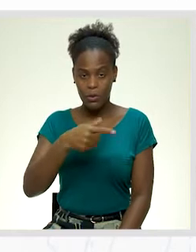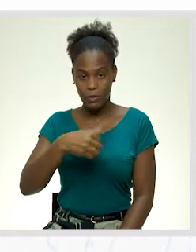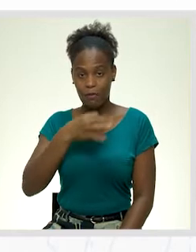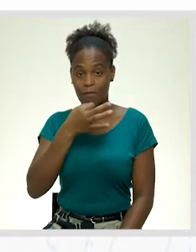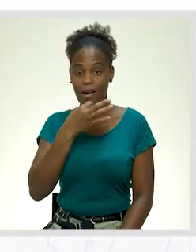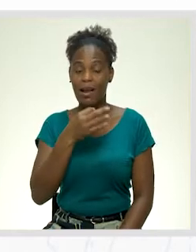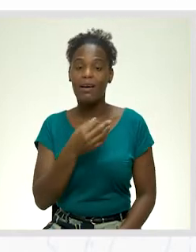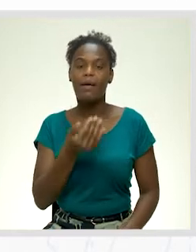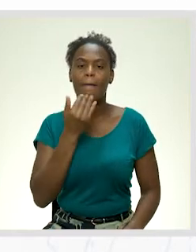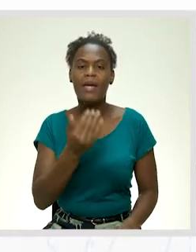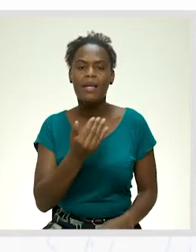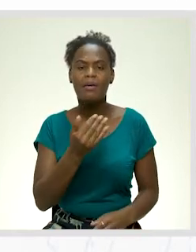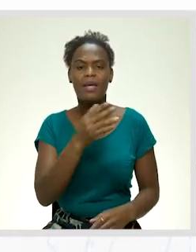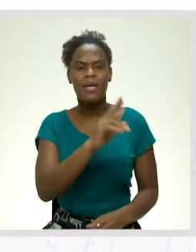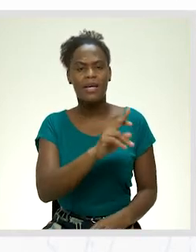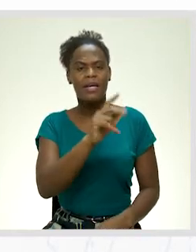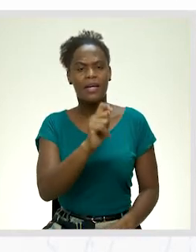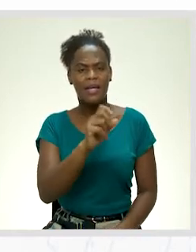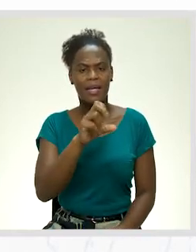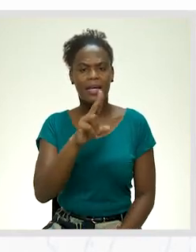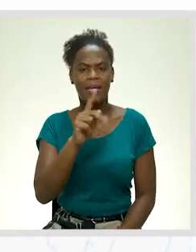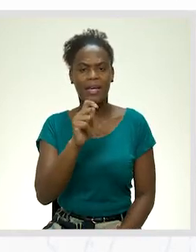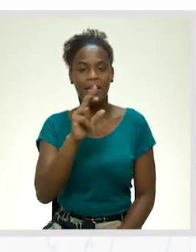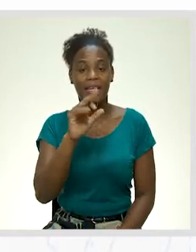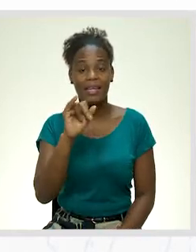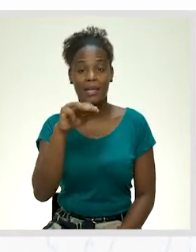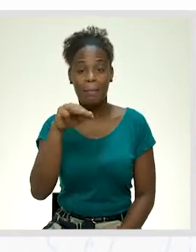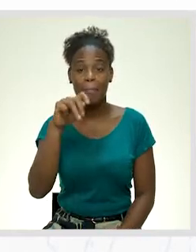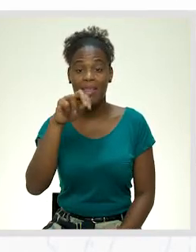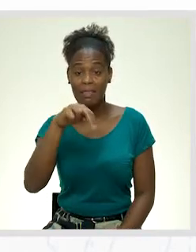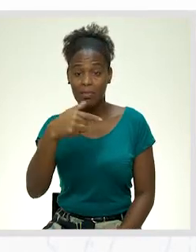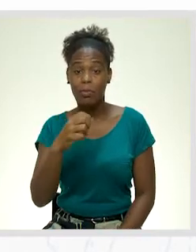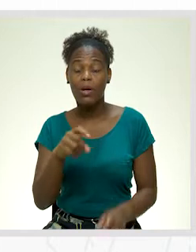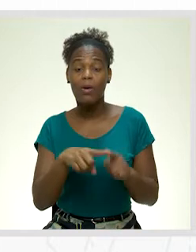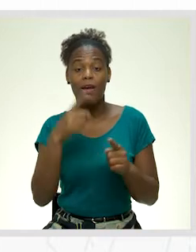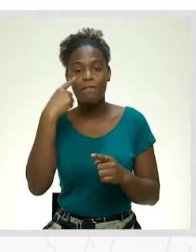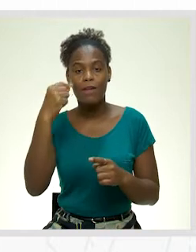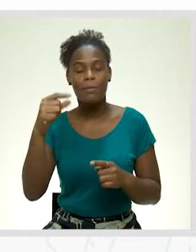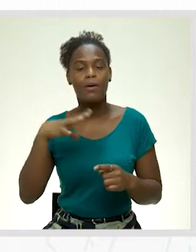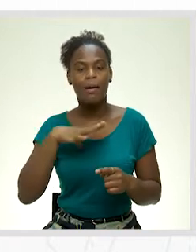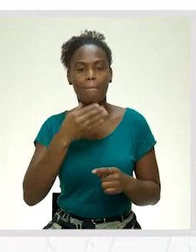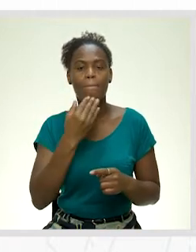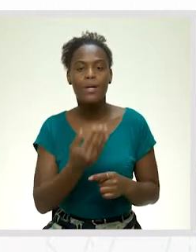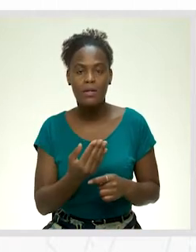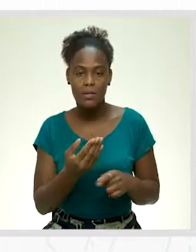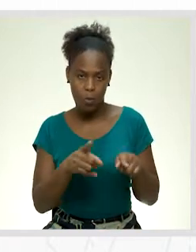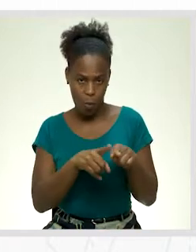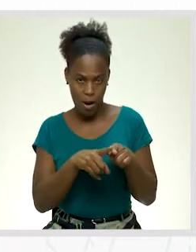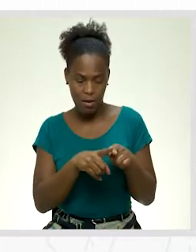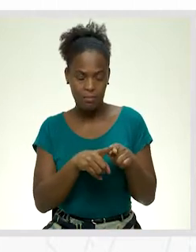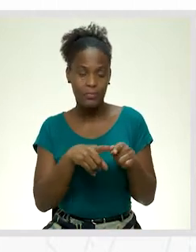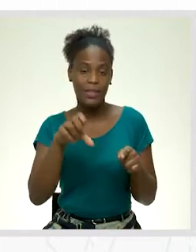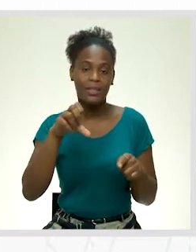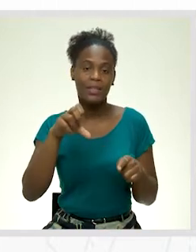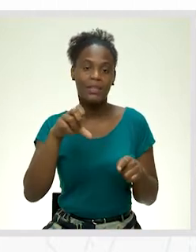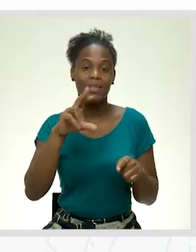requerimento. Como o próprio nome diz, requerer, portanto, requerimento deriva do verbo requerer, que, de acordo com o